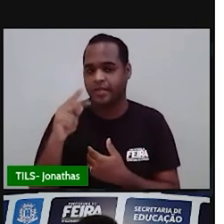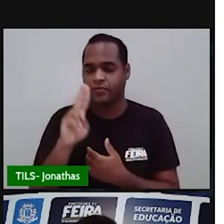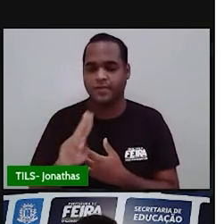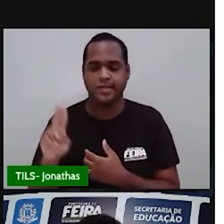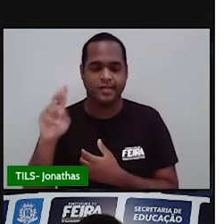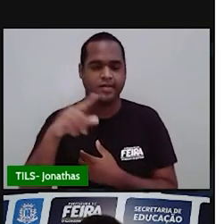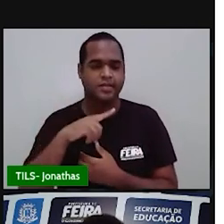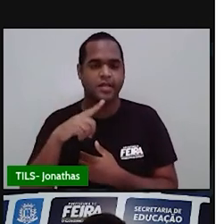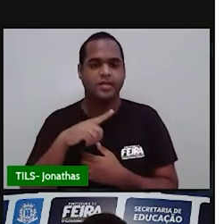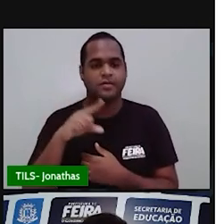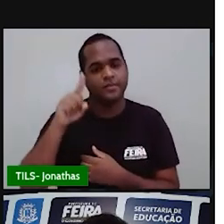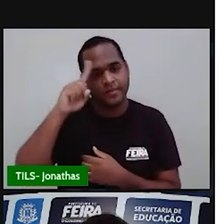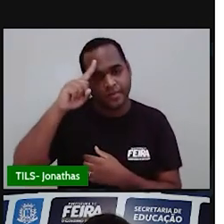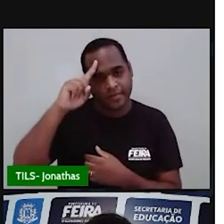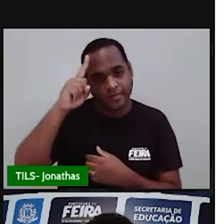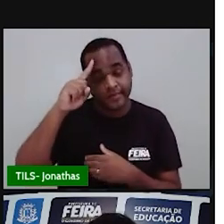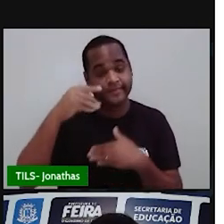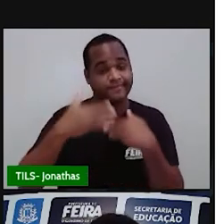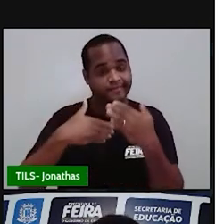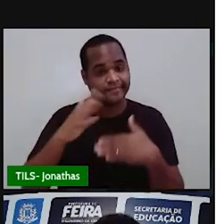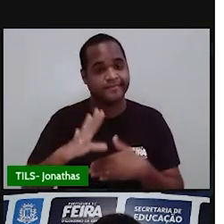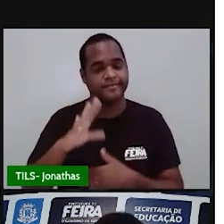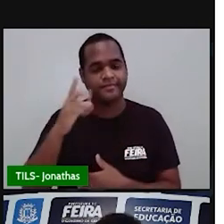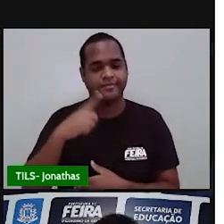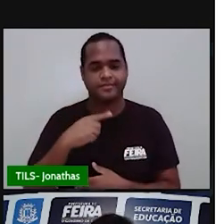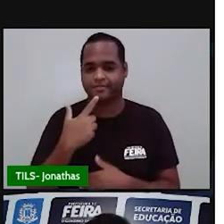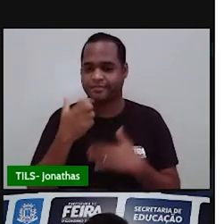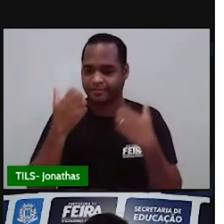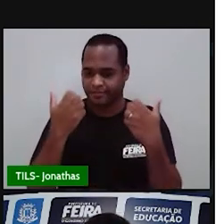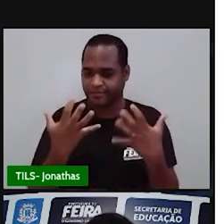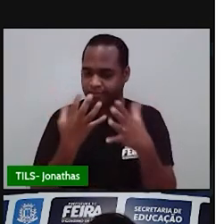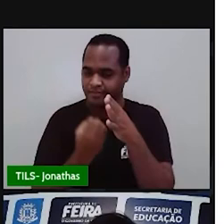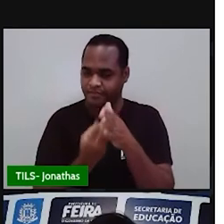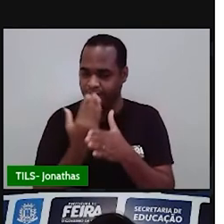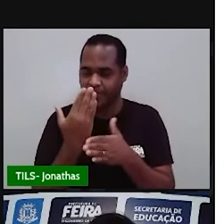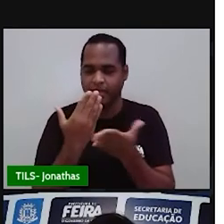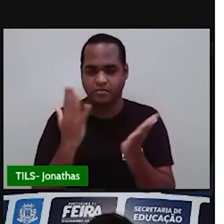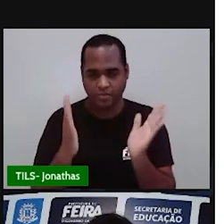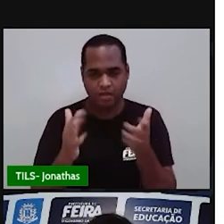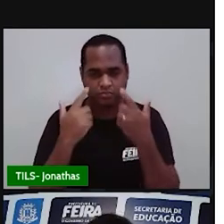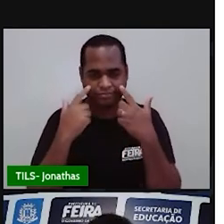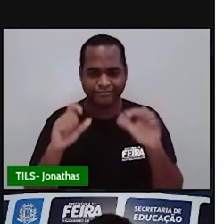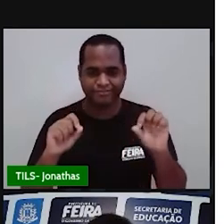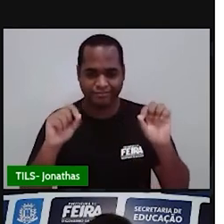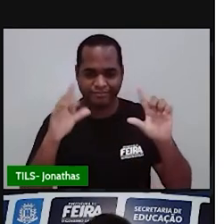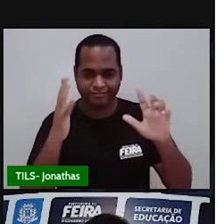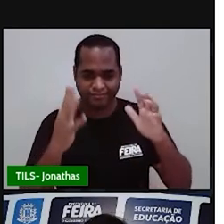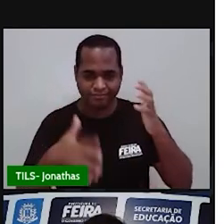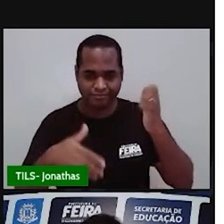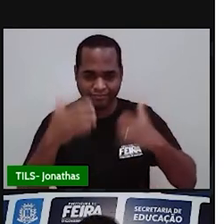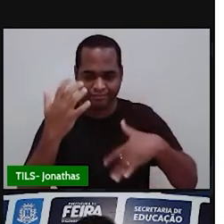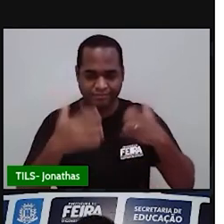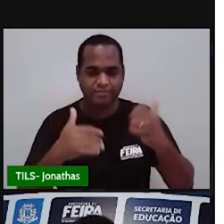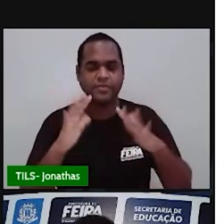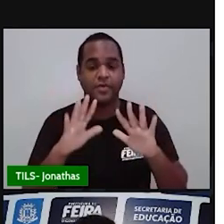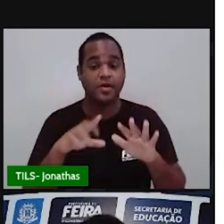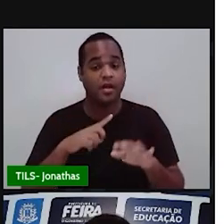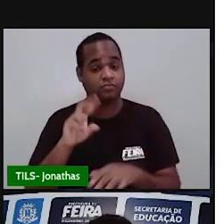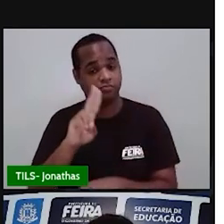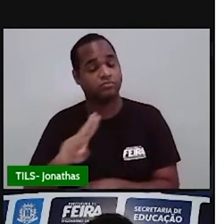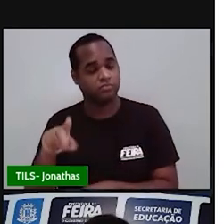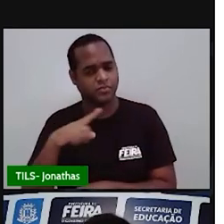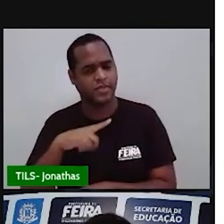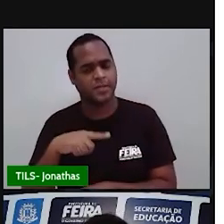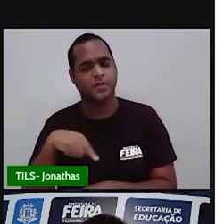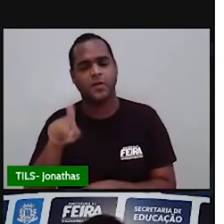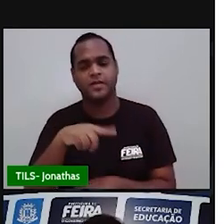situações do nosso dia a dia, como eu acabei de mostrar para você. Tá bom? Então, ela sim, ela é muito usada e